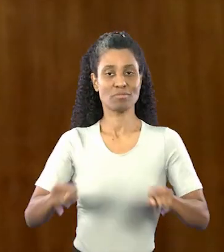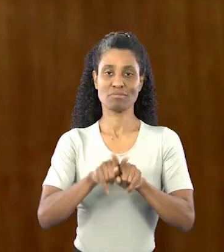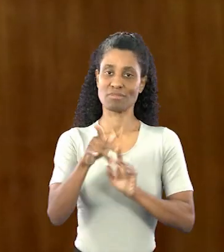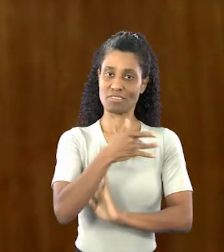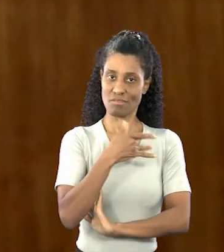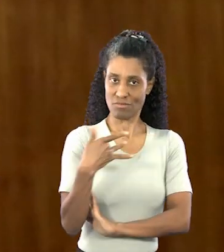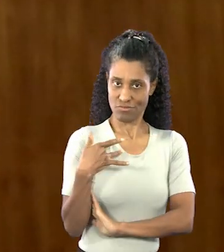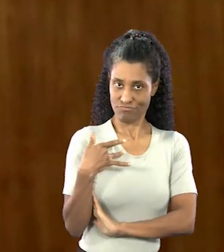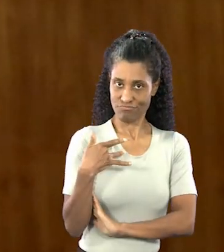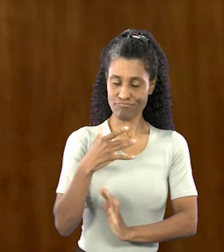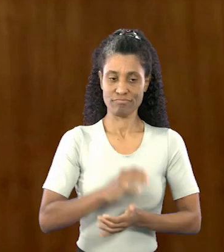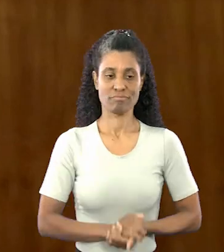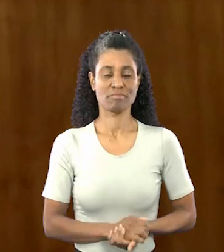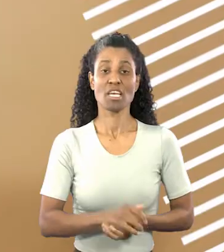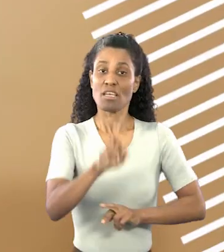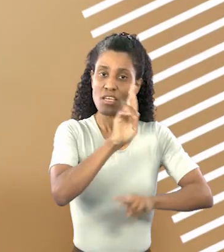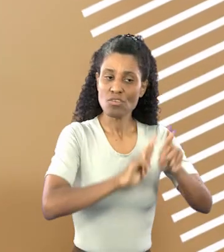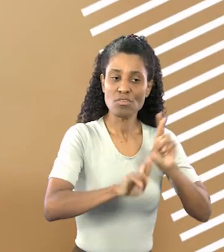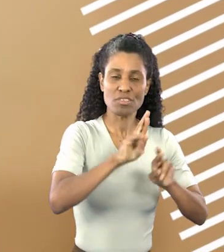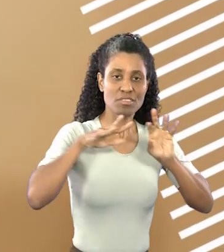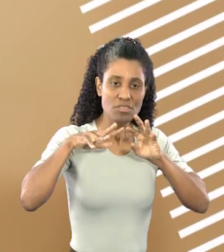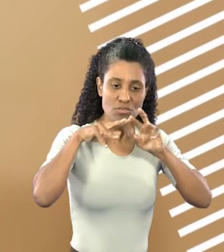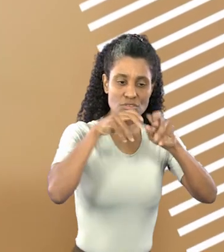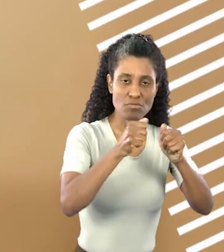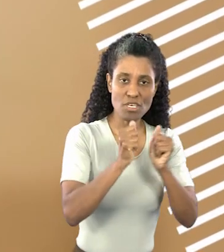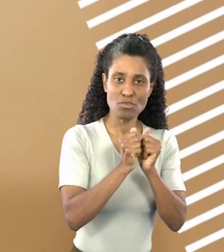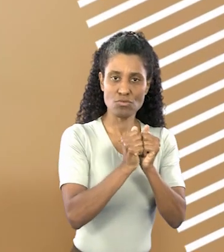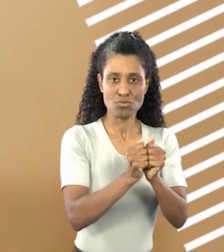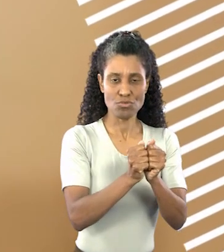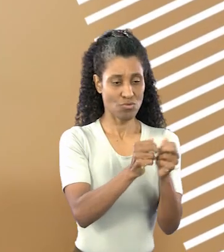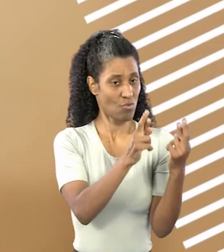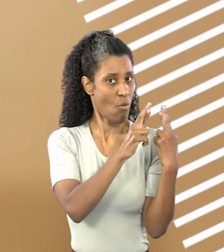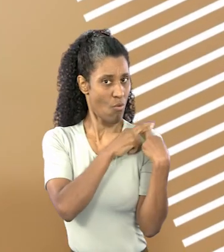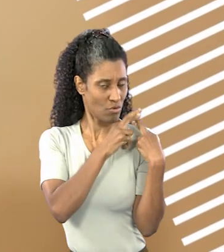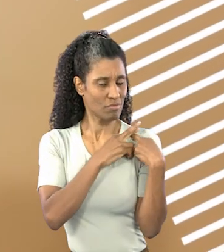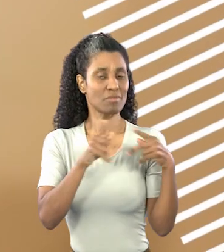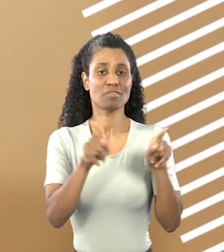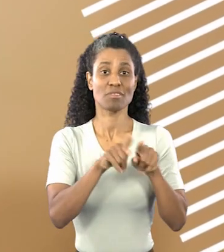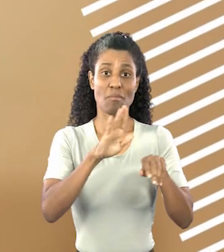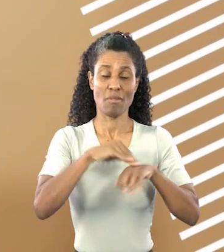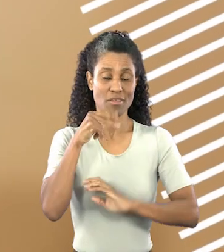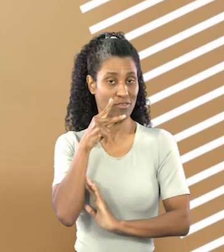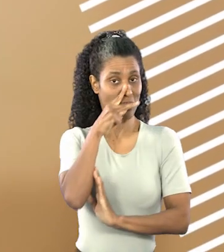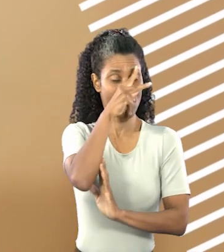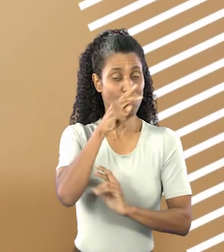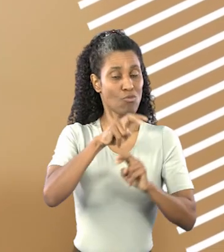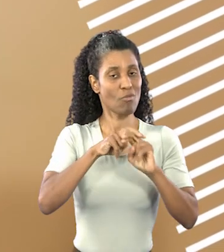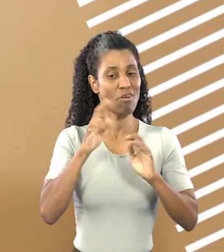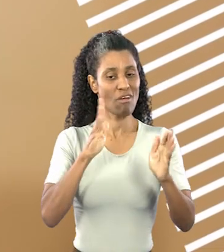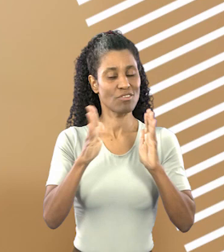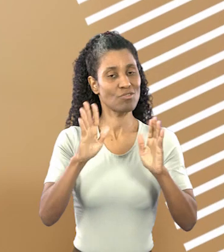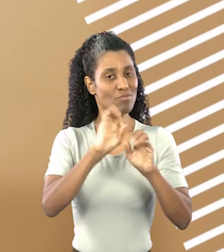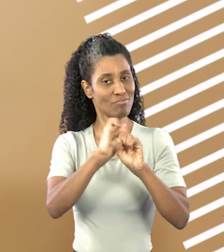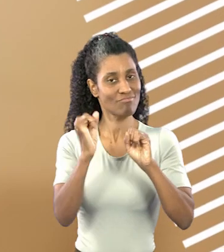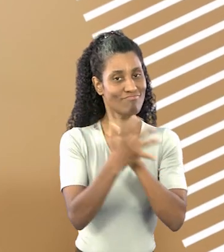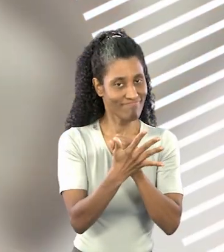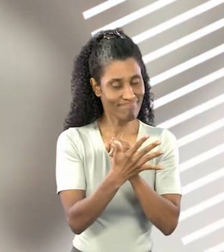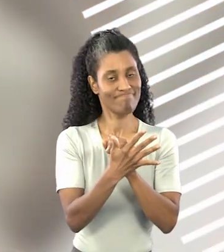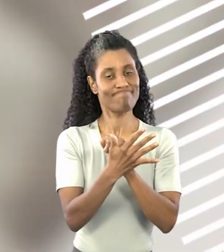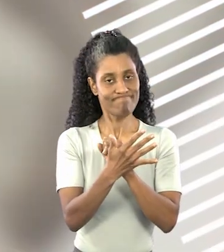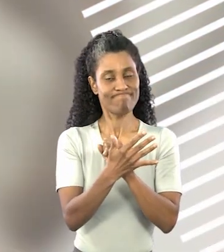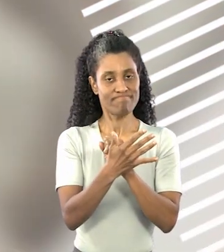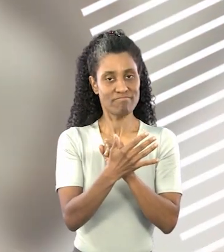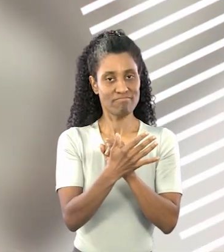e para o corpo e para a saúde. E a relação dos animais com seus donos ficou ainda mais intensa devido à